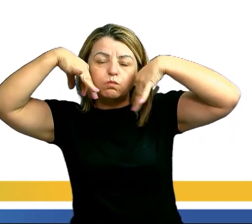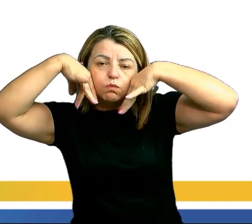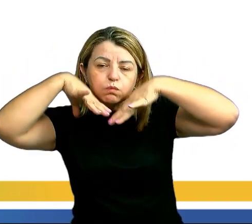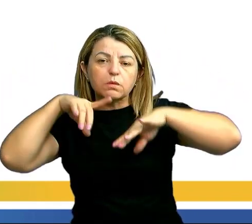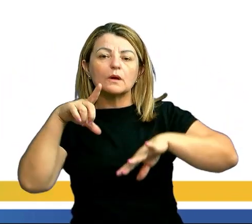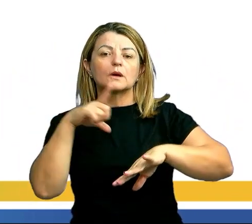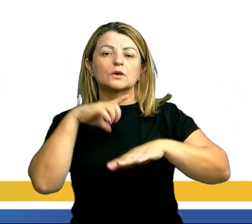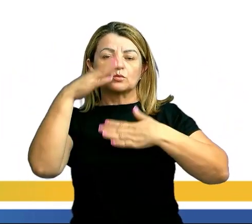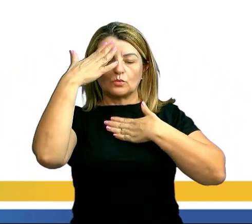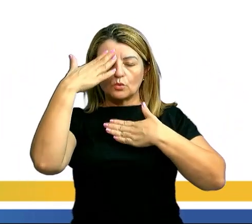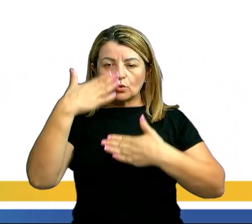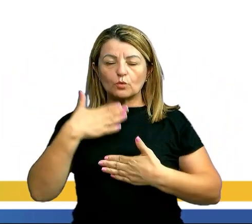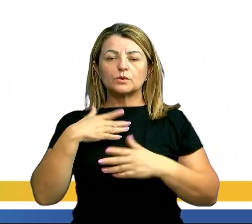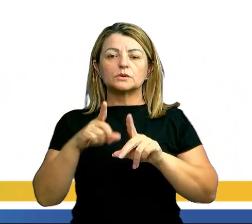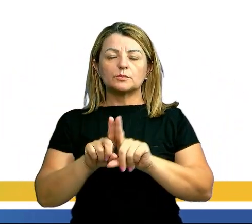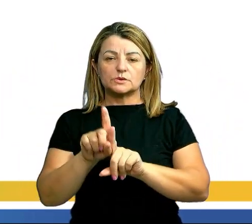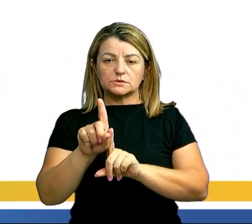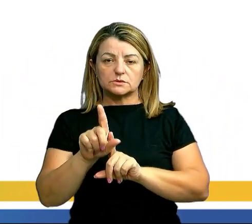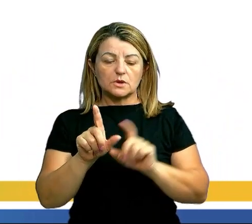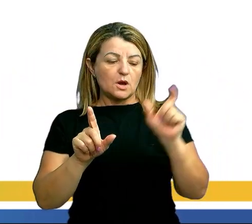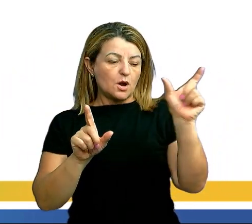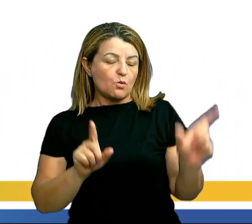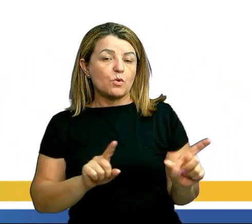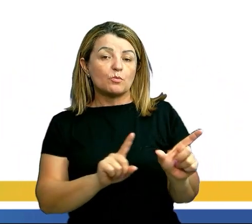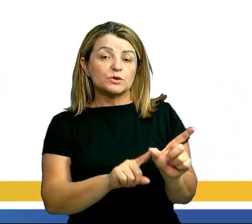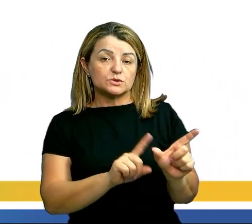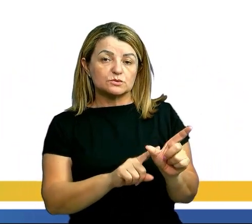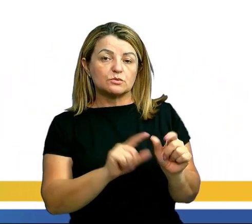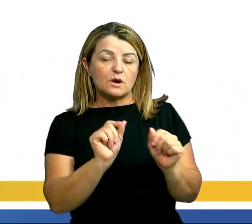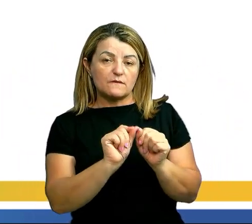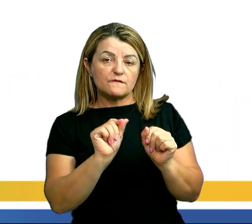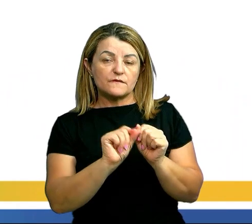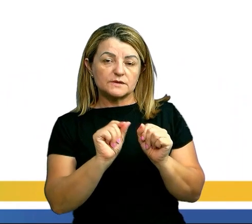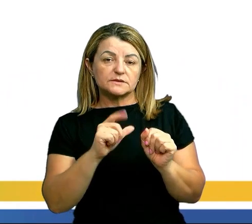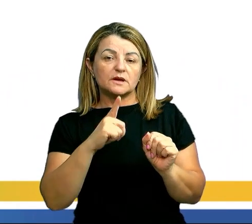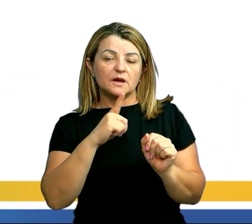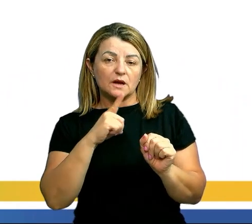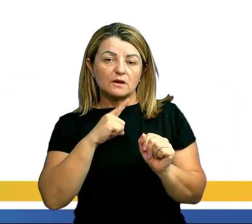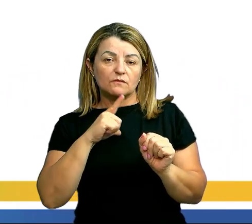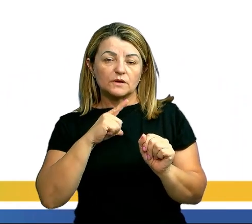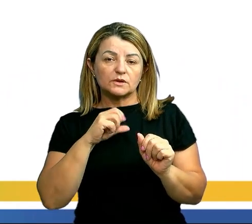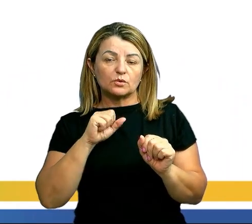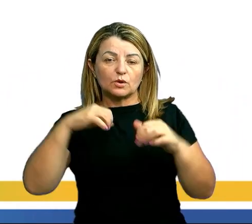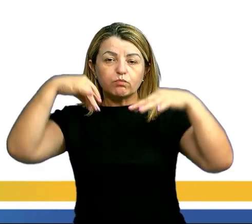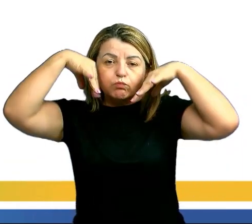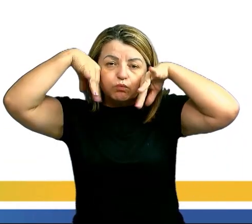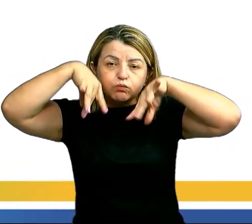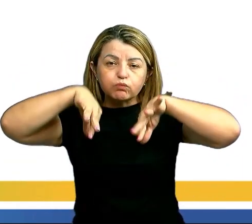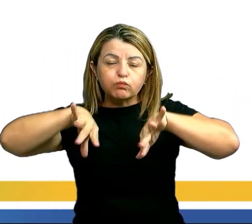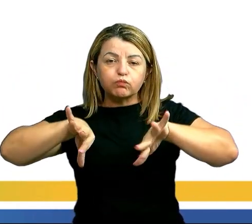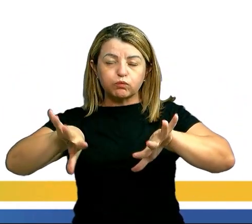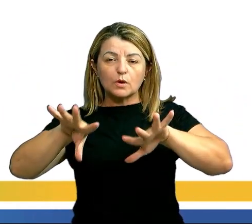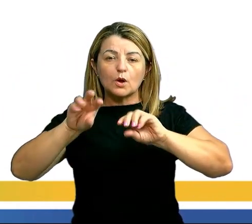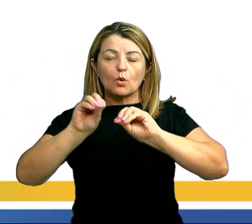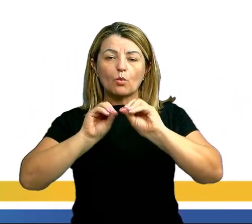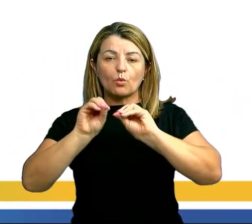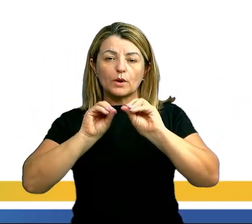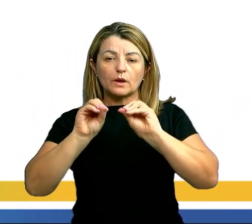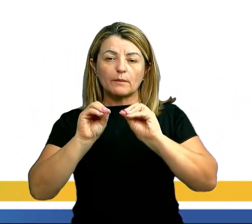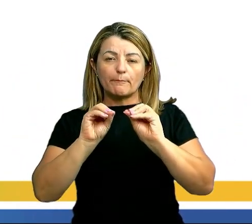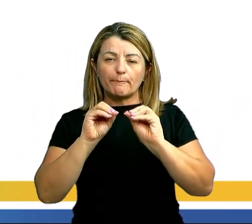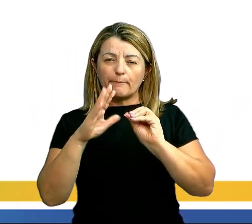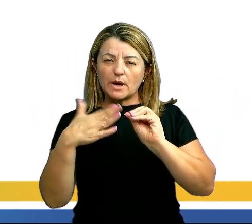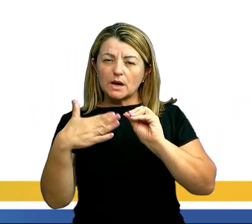temperatura corporal uma pessoa ao realizá-las produzirá a evaporação de uma massa de suor de aproximadamente